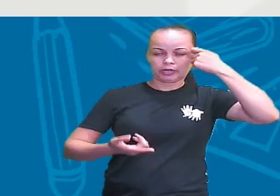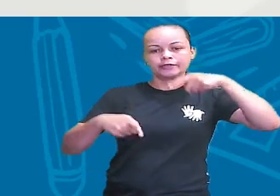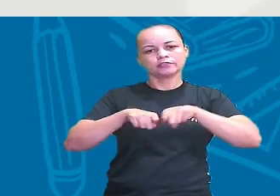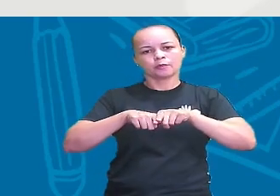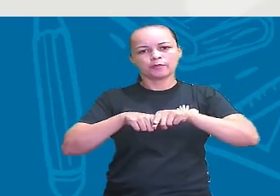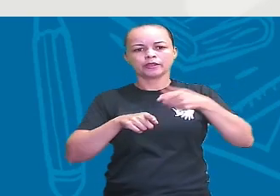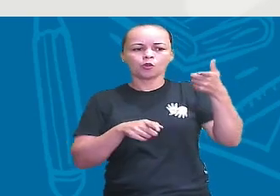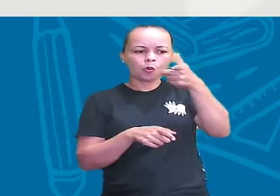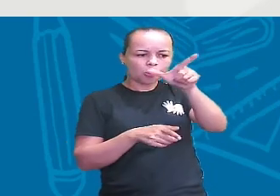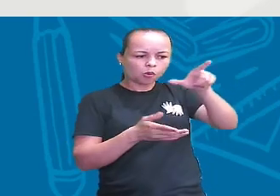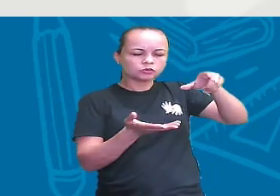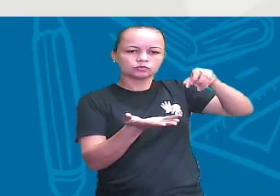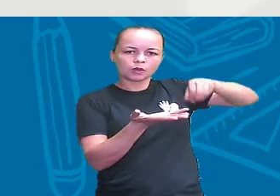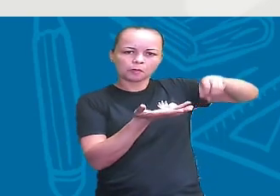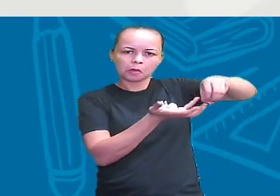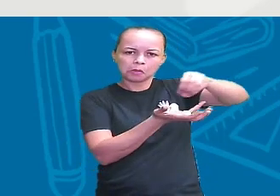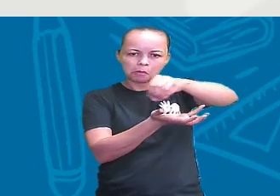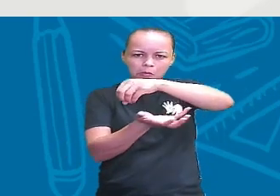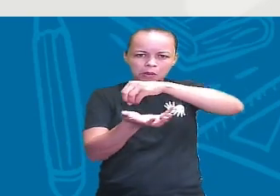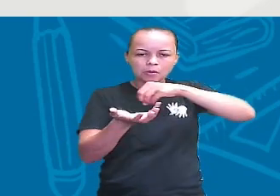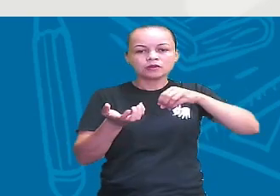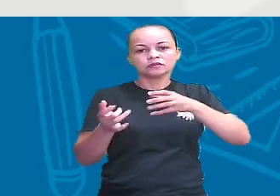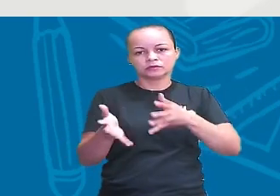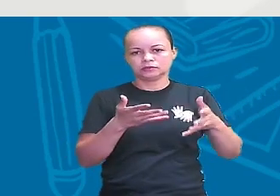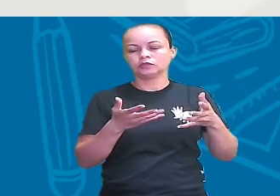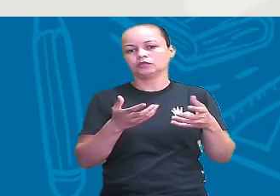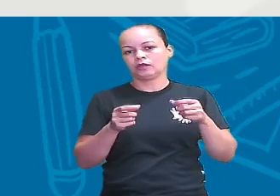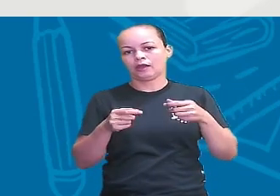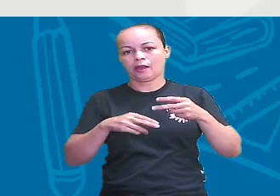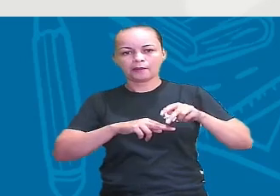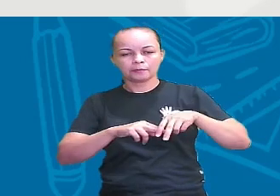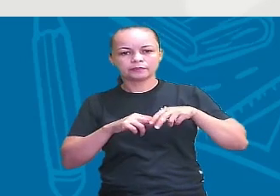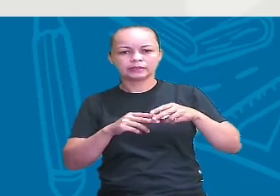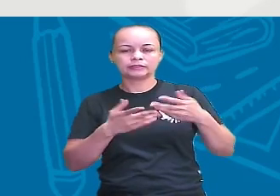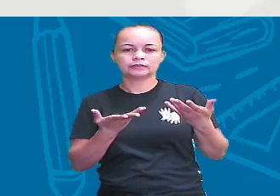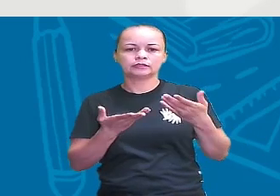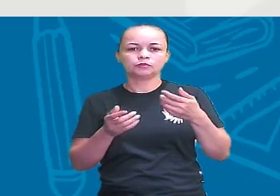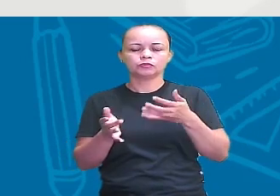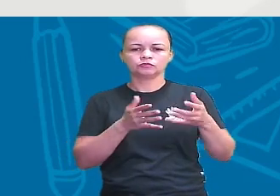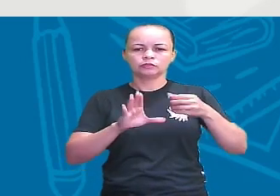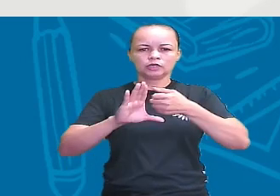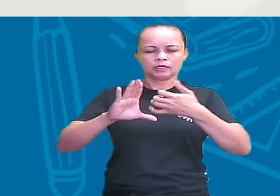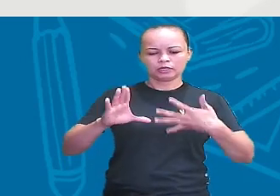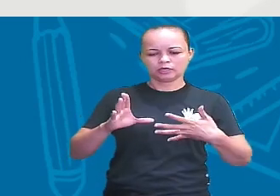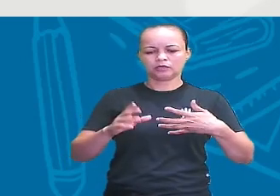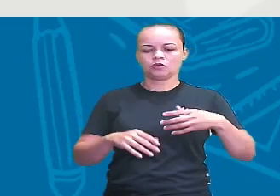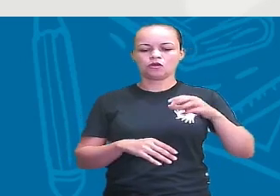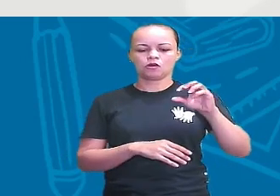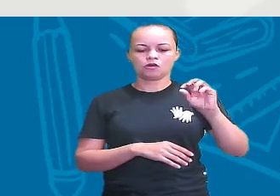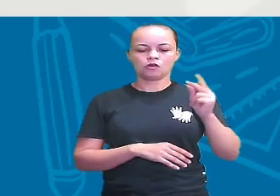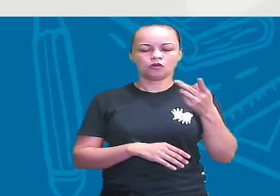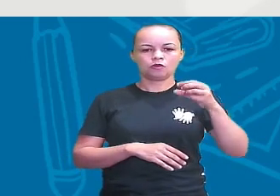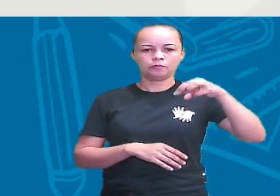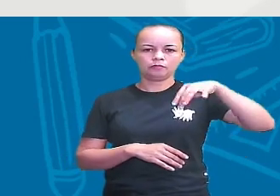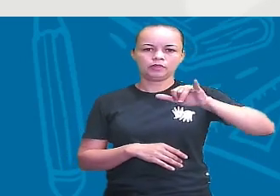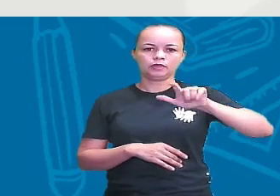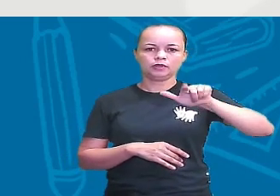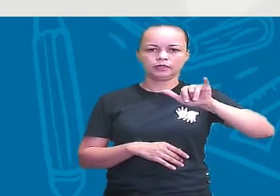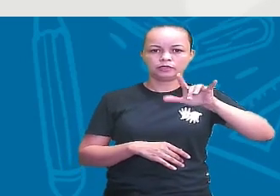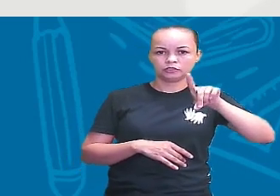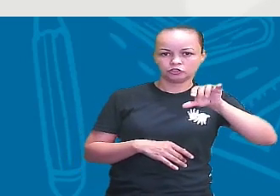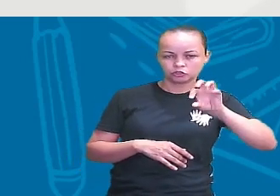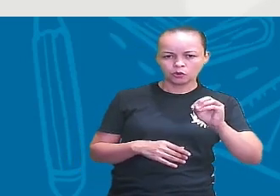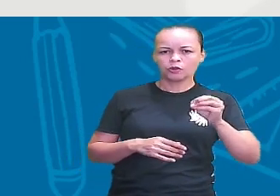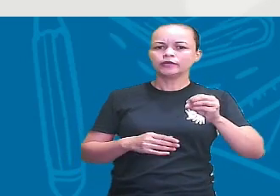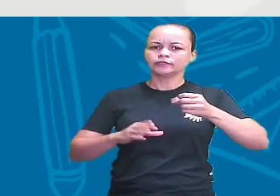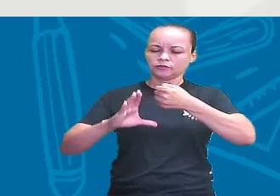demais continentes do planeta Terra, né? A princípio, os hominídeos, que tinham características de primatas e características humanas,